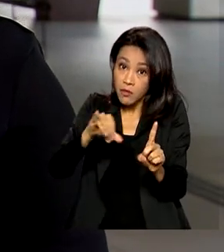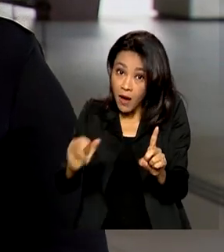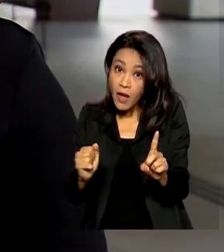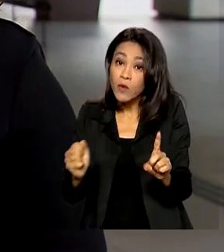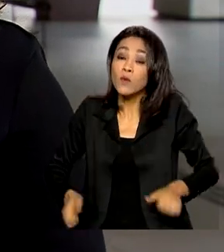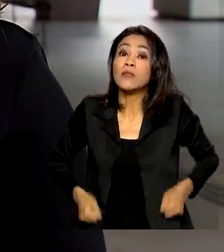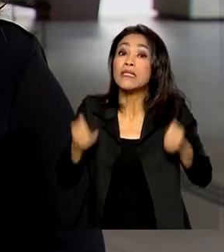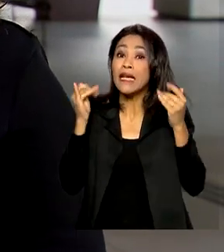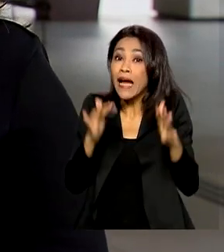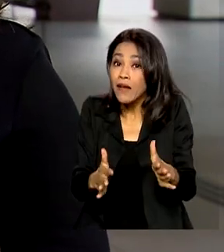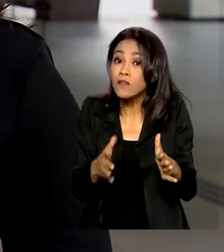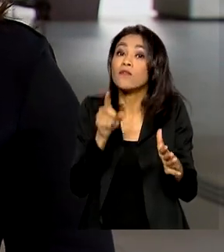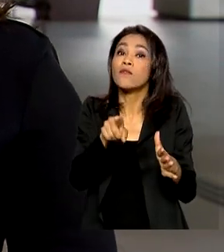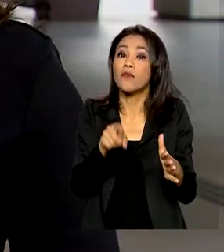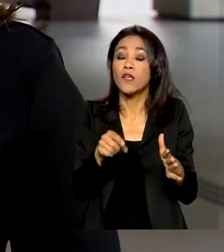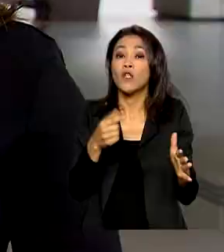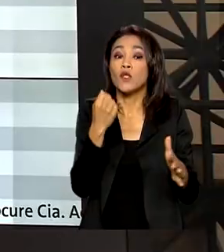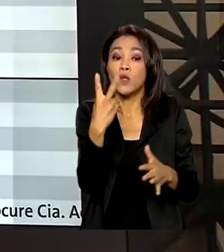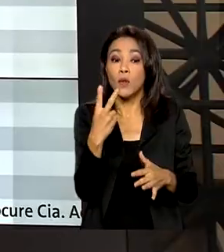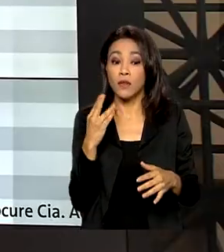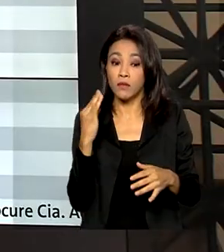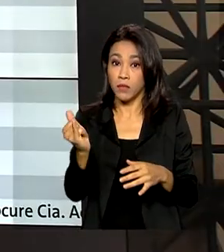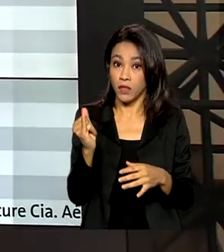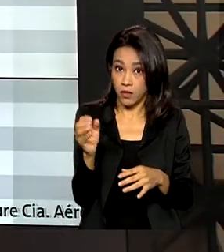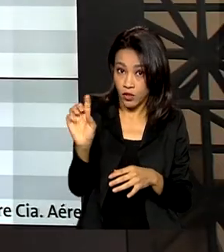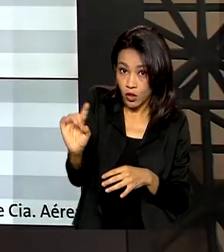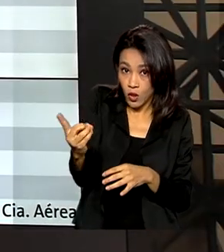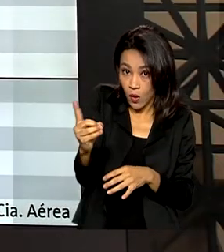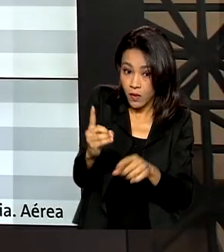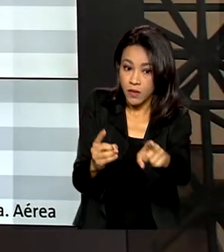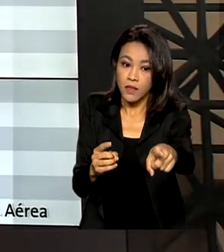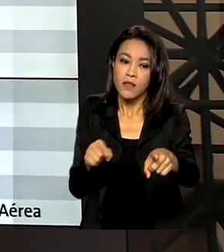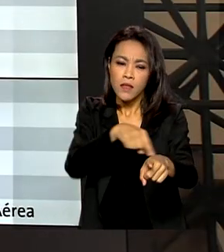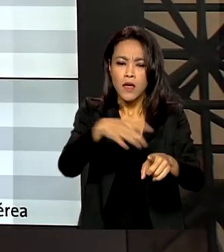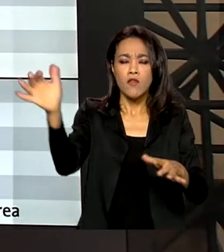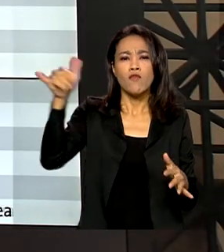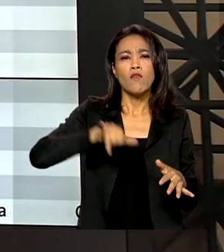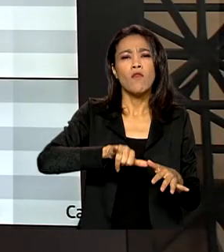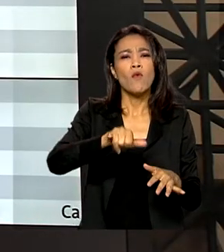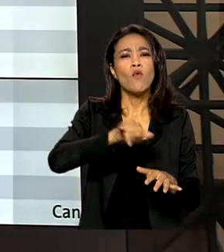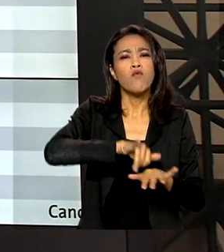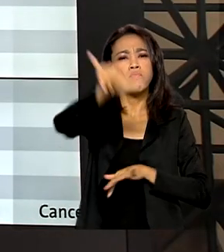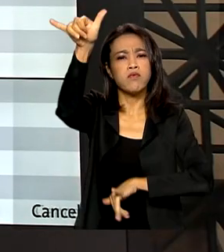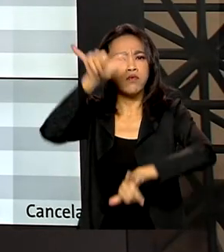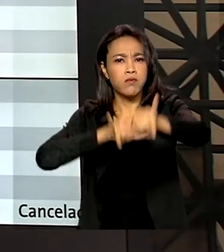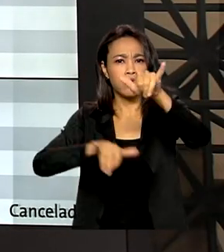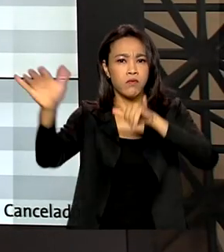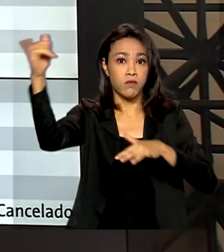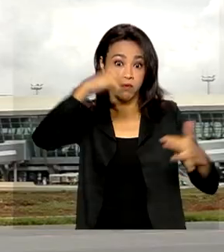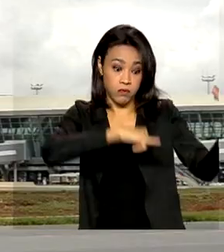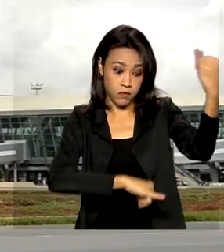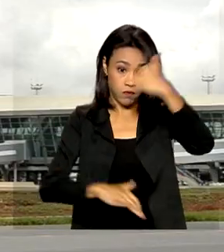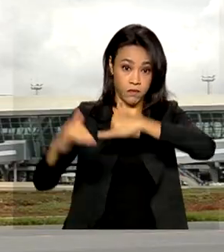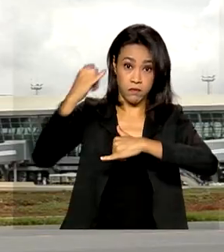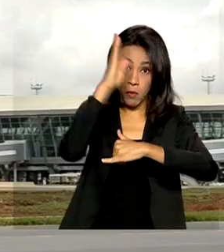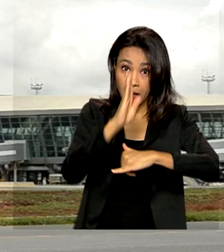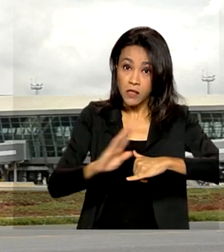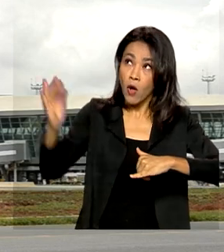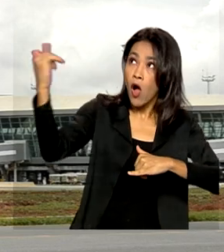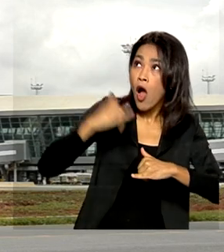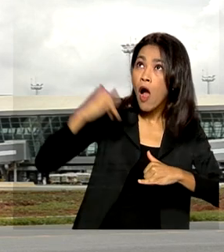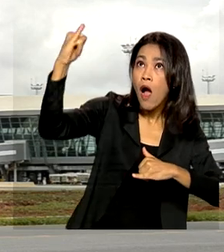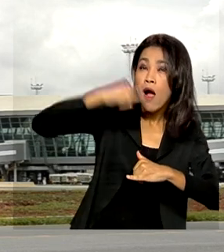superaram 2 bilhões de dólares. A malha aérea de voos internacionais, tendo como destino o Brasil, também